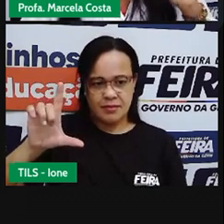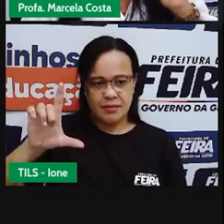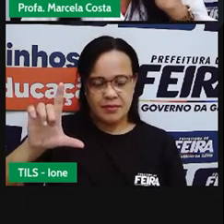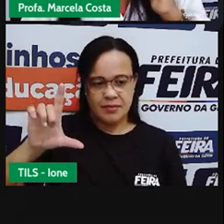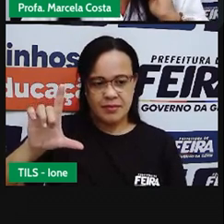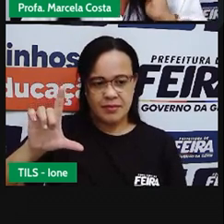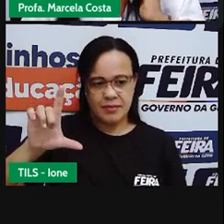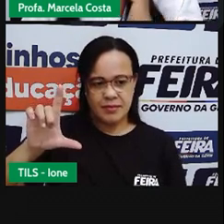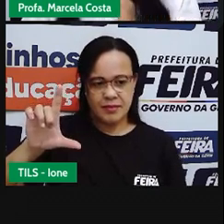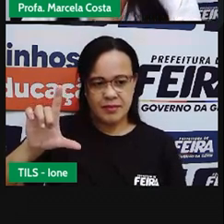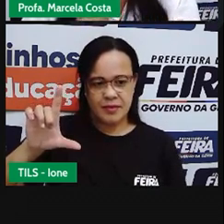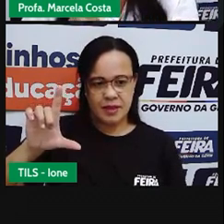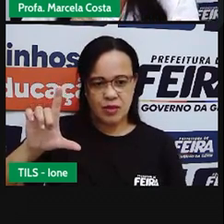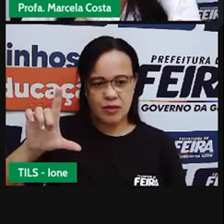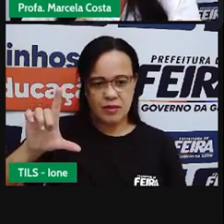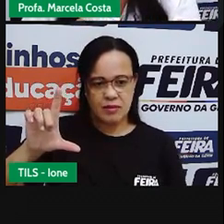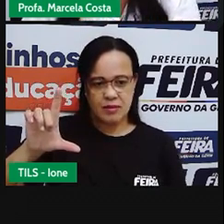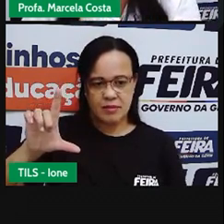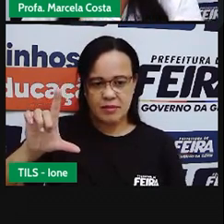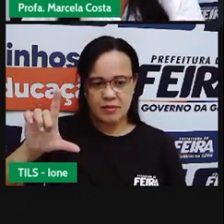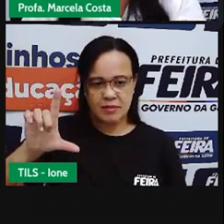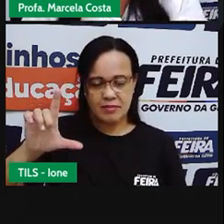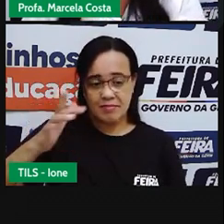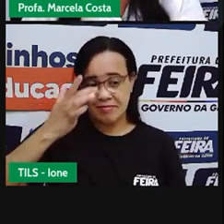Agora, vou puxar pro lado direito.